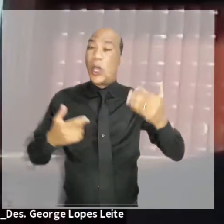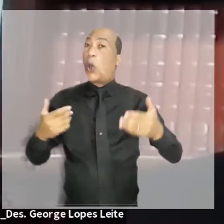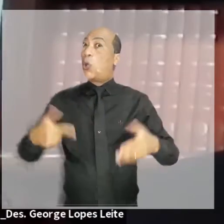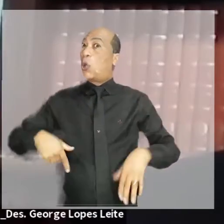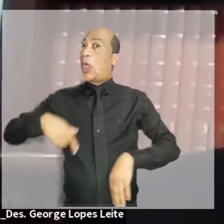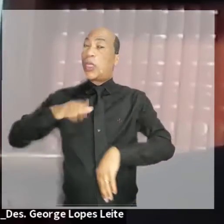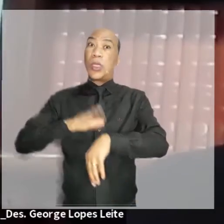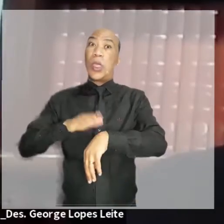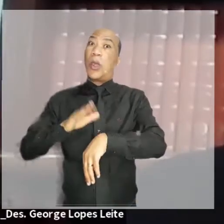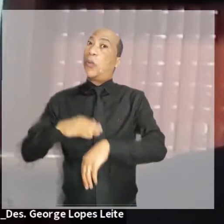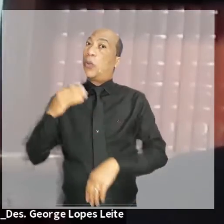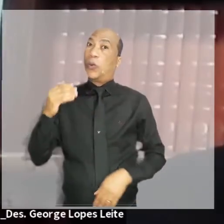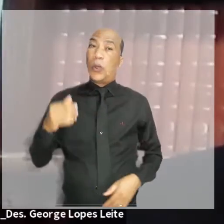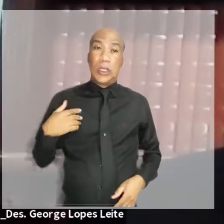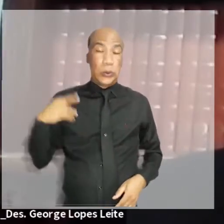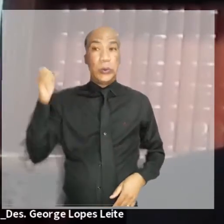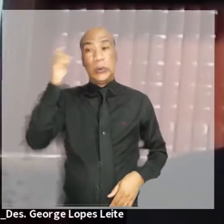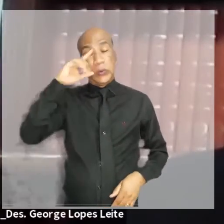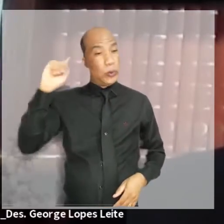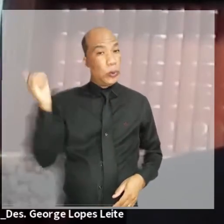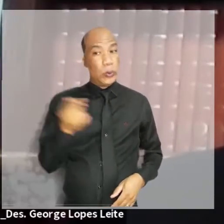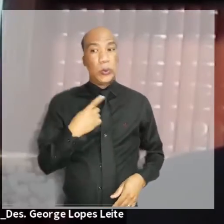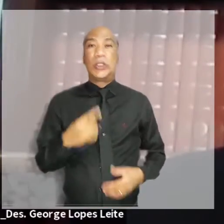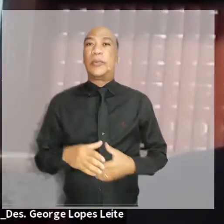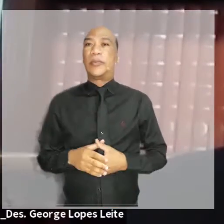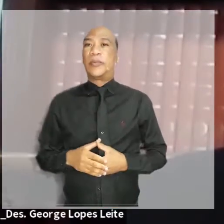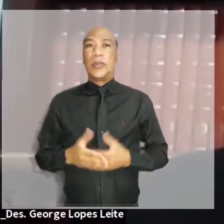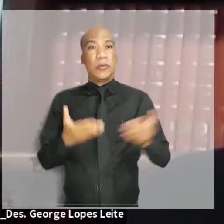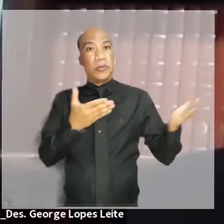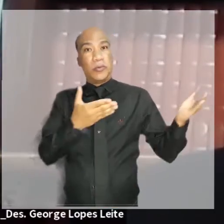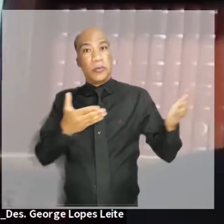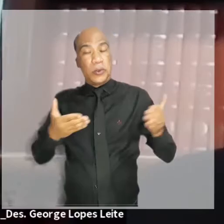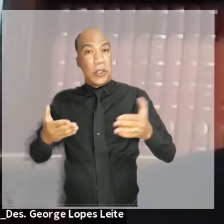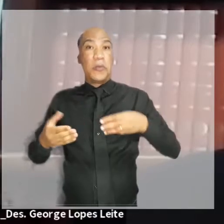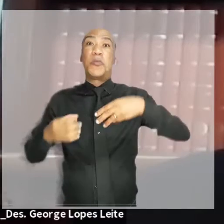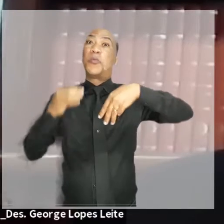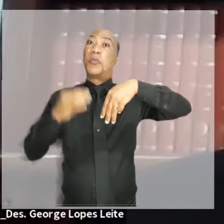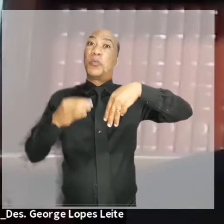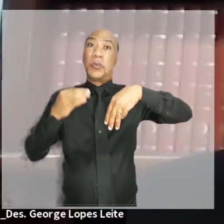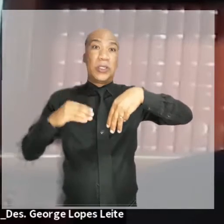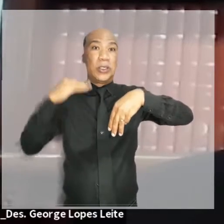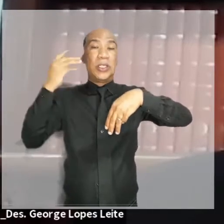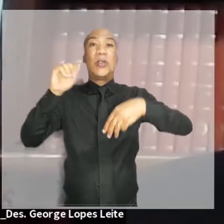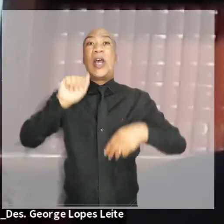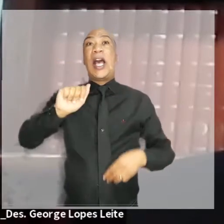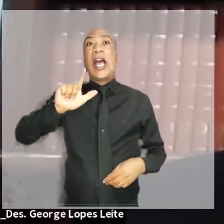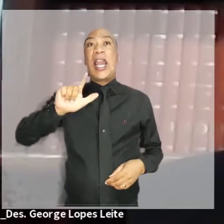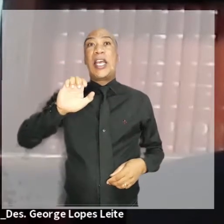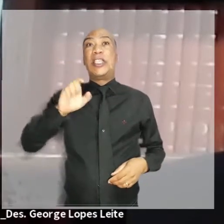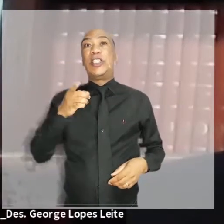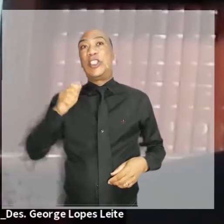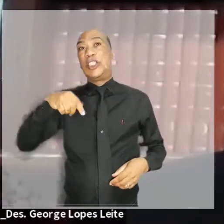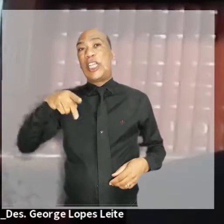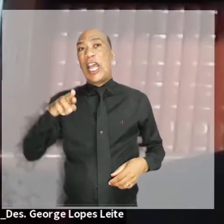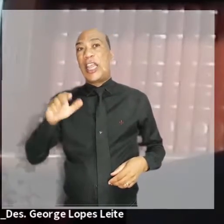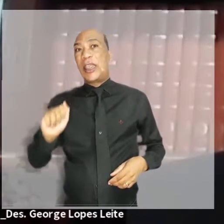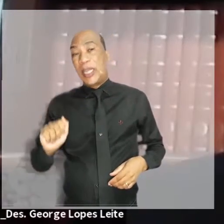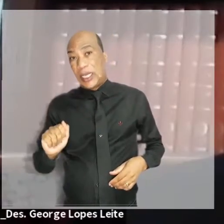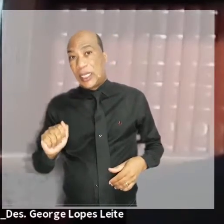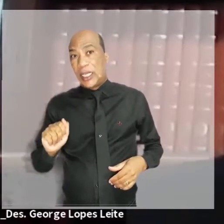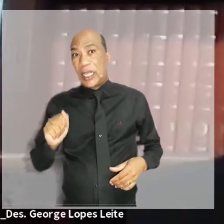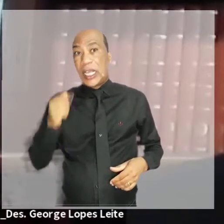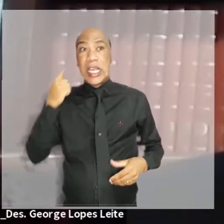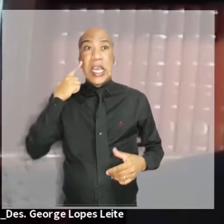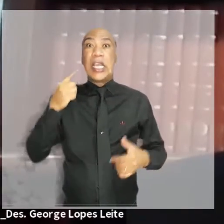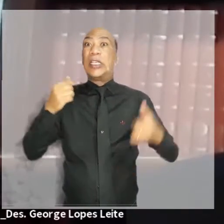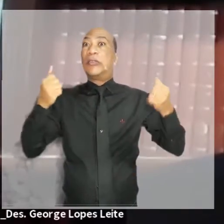debate, nesses tempos difíceis. Quero brevemente saudar os excelentíssimos ministros Alexandre de Moraes, do Supremo Tribunal